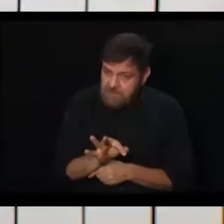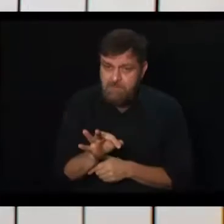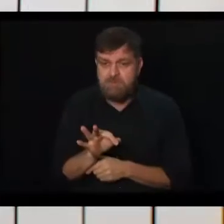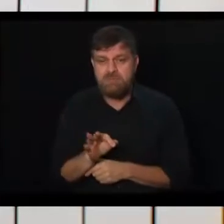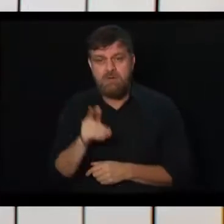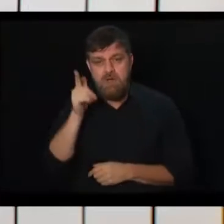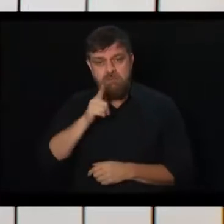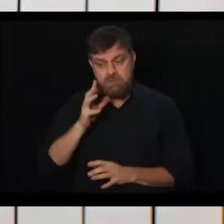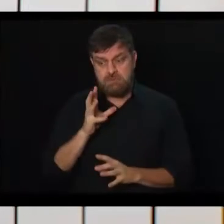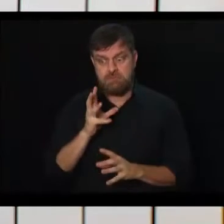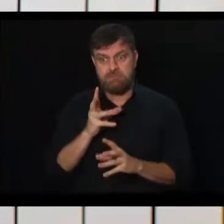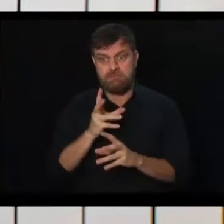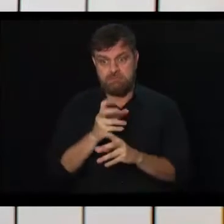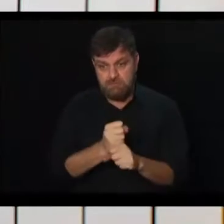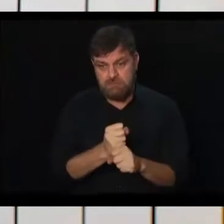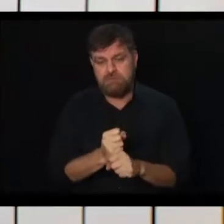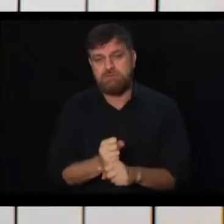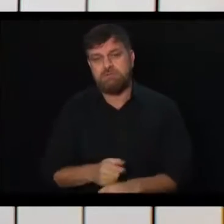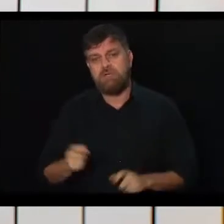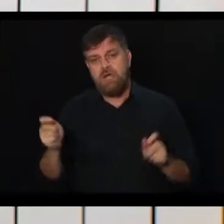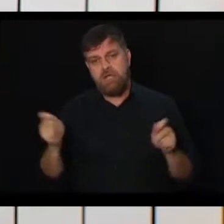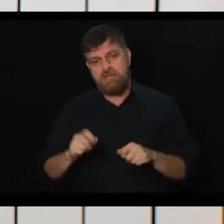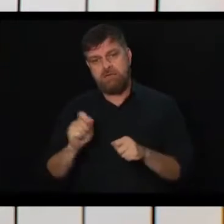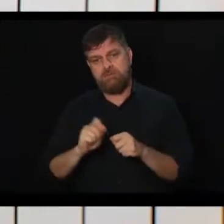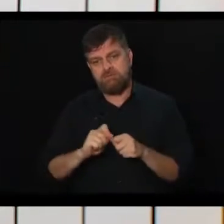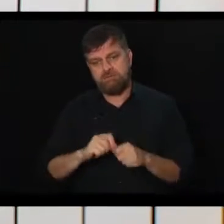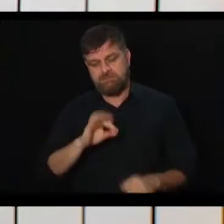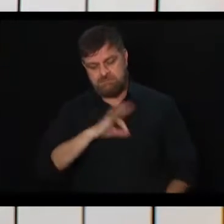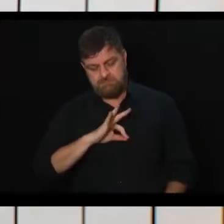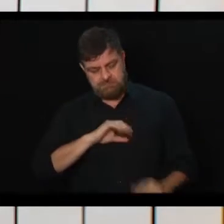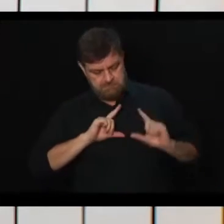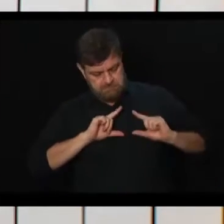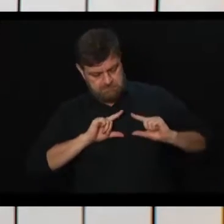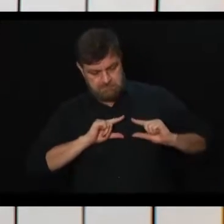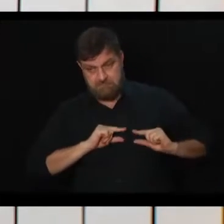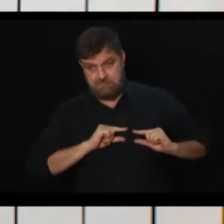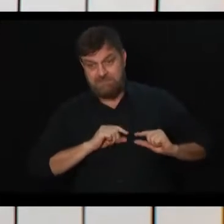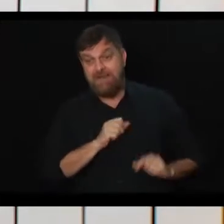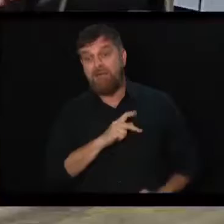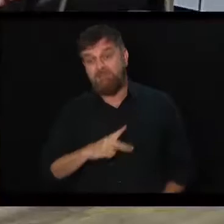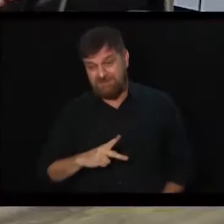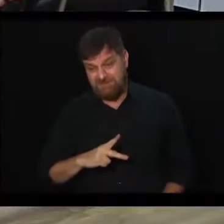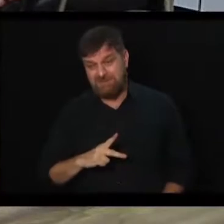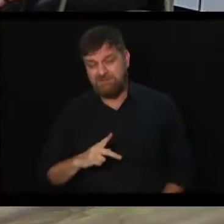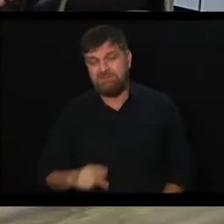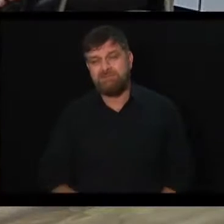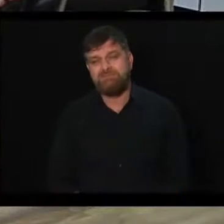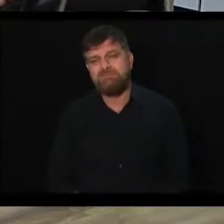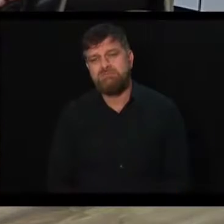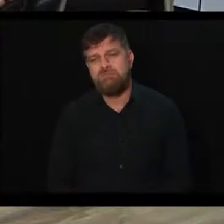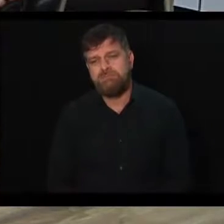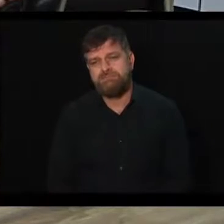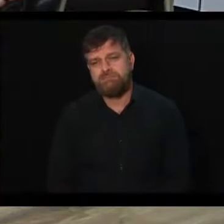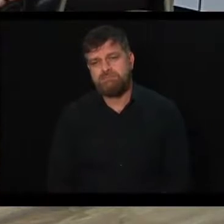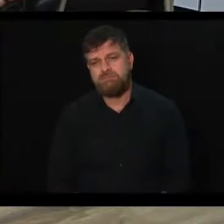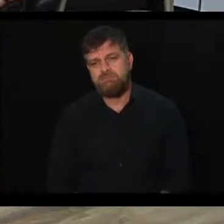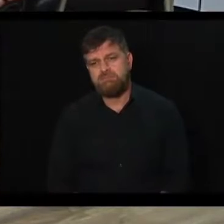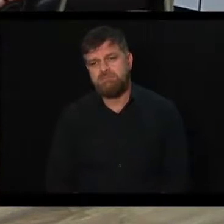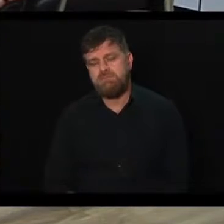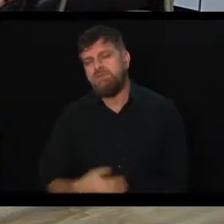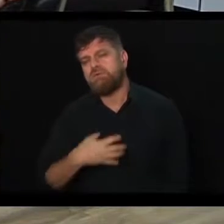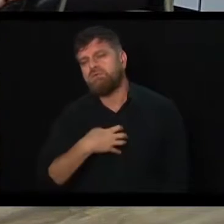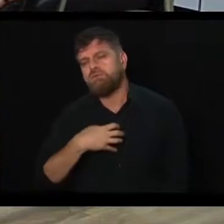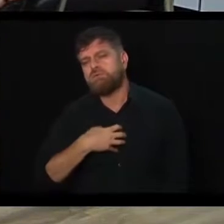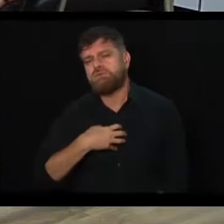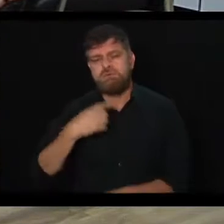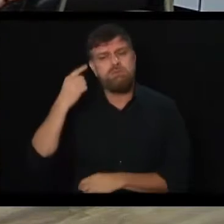chegar ao cálculo, pode sim recair sobre o valor dessa aposentadoria que deverá ser menor. Isso não é uma forma